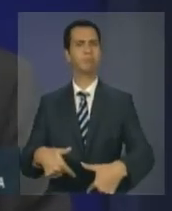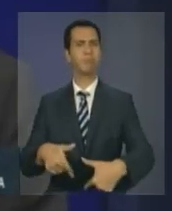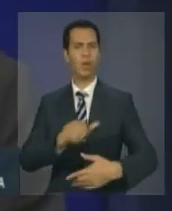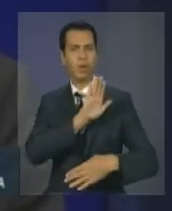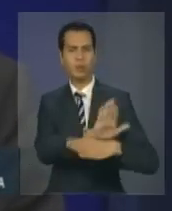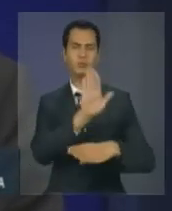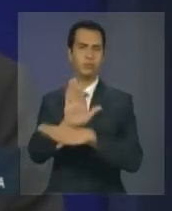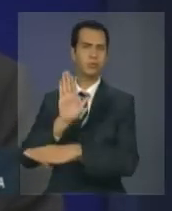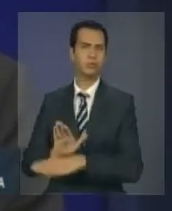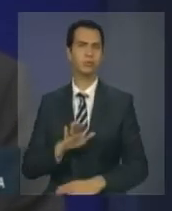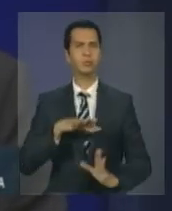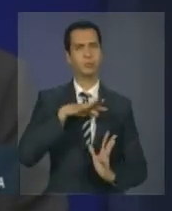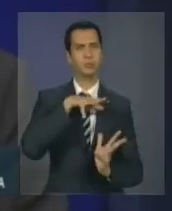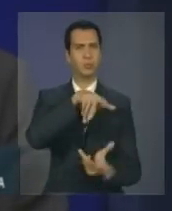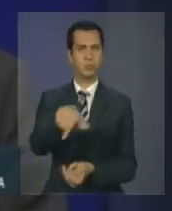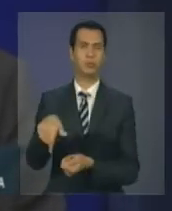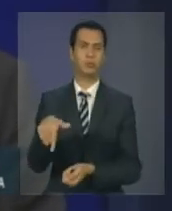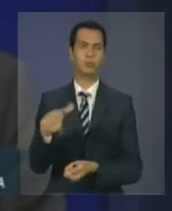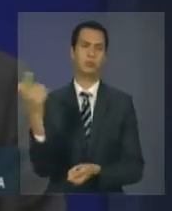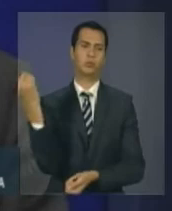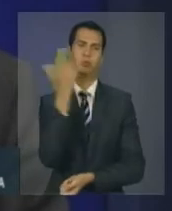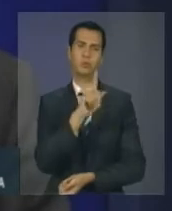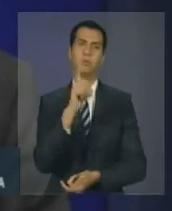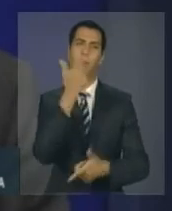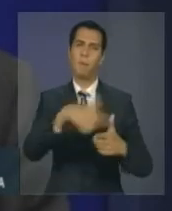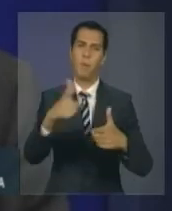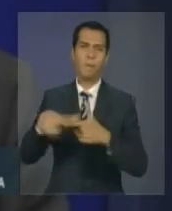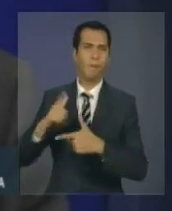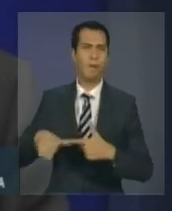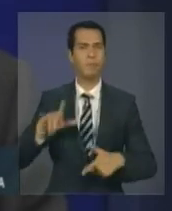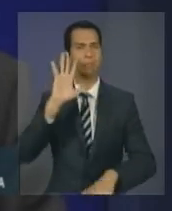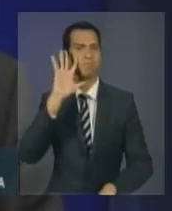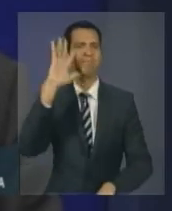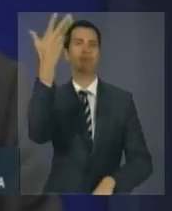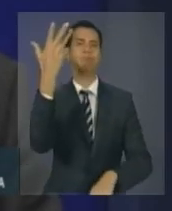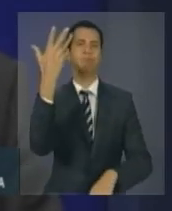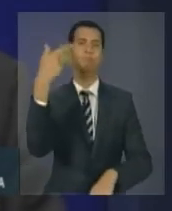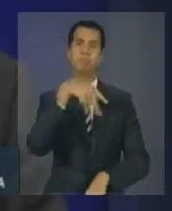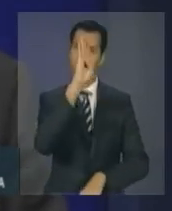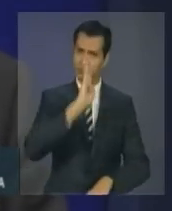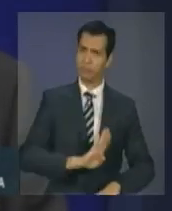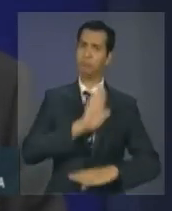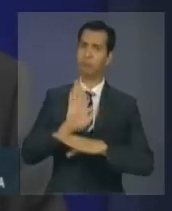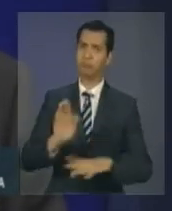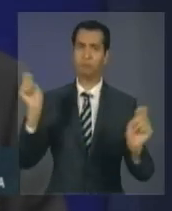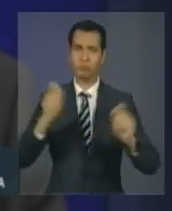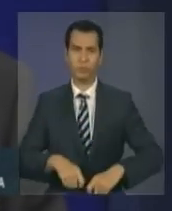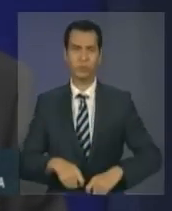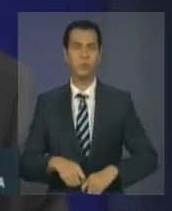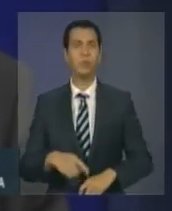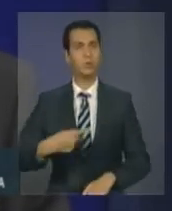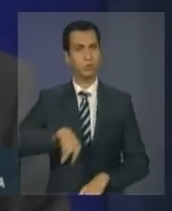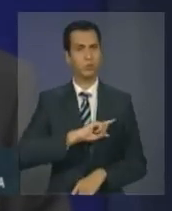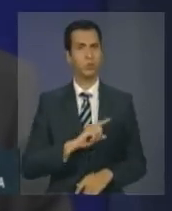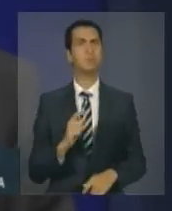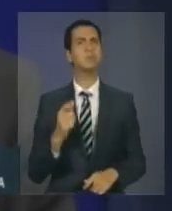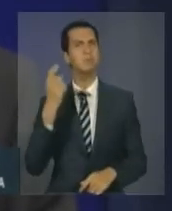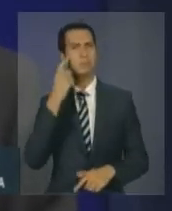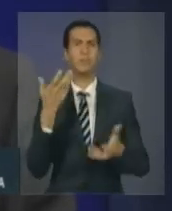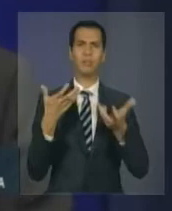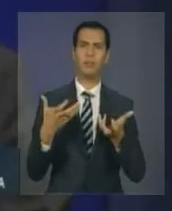para a resolução destes problemas globais. Acreditamos numa ordem internacional mais justa,